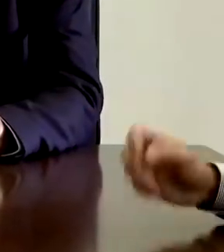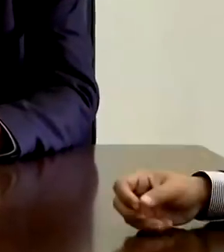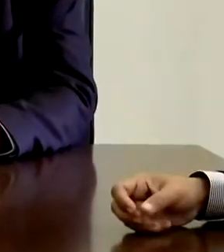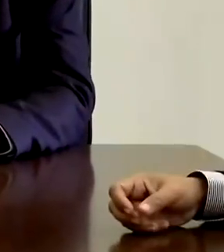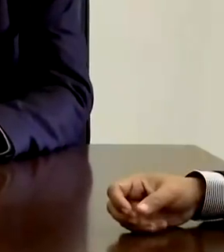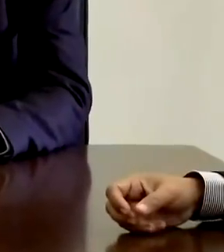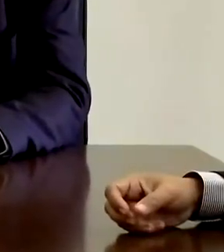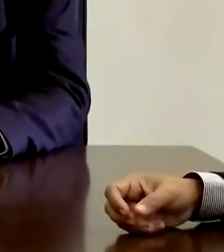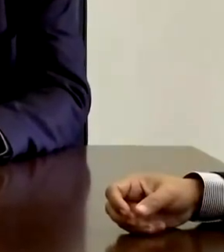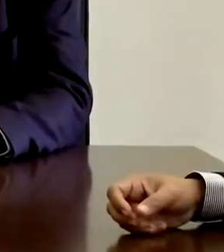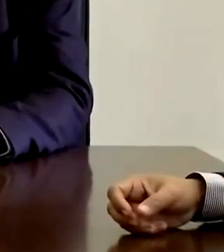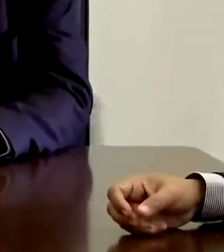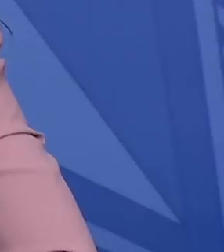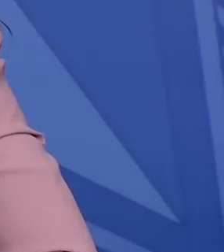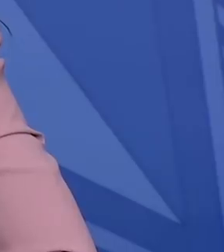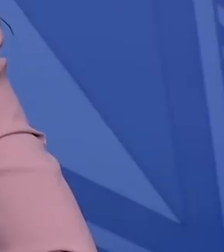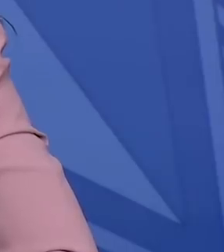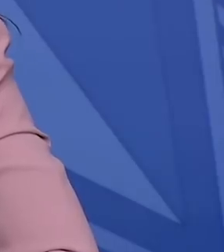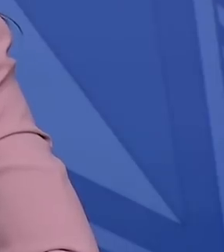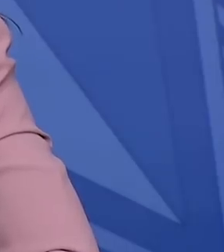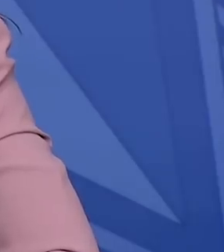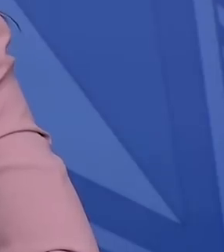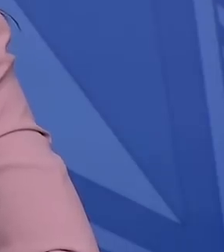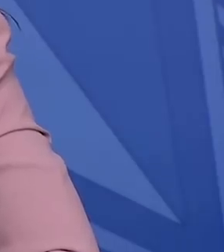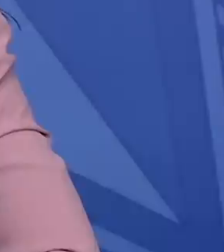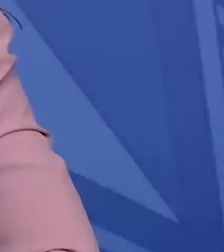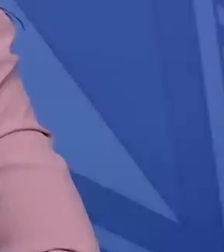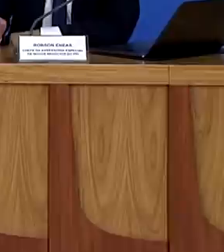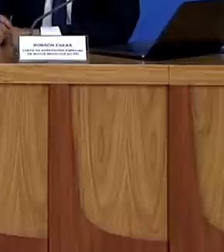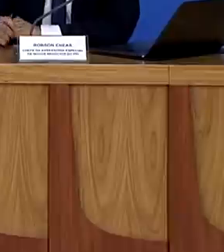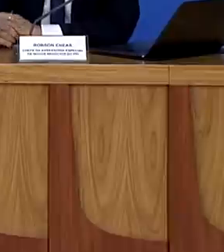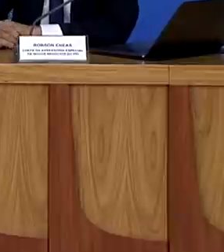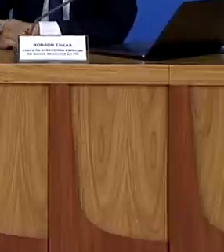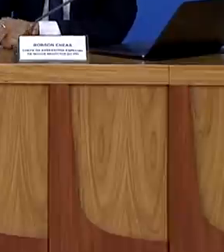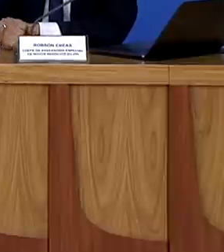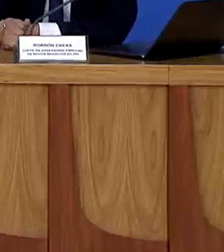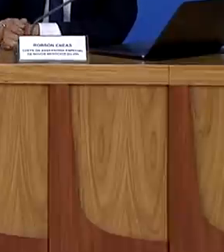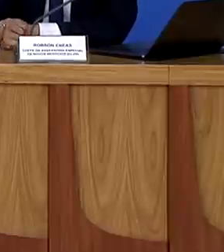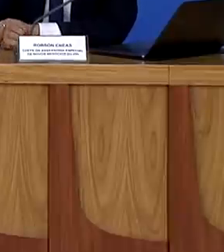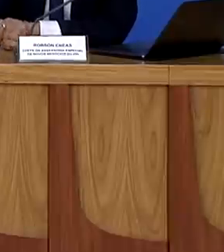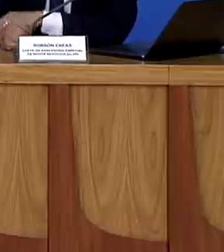O Brasil em dia termina aqui. O Brasil termina